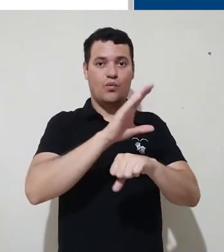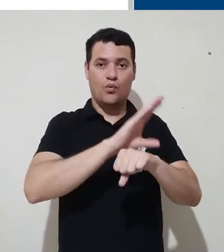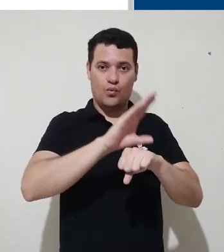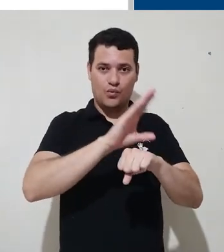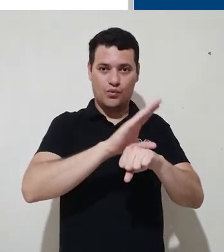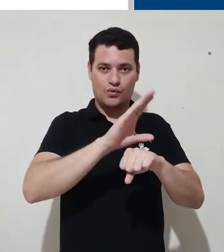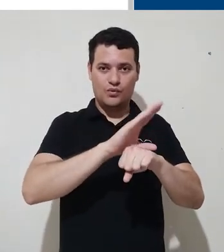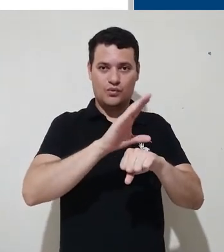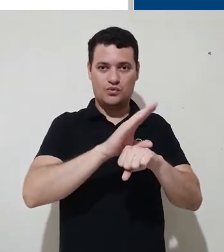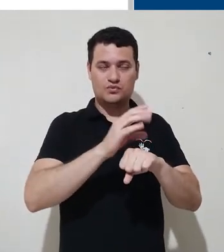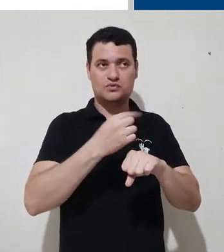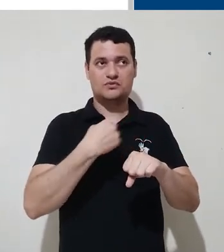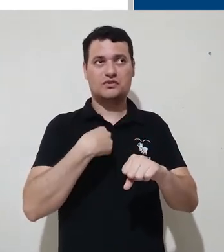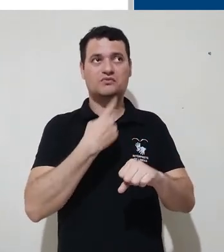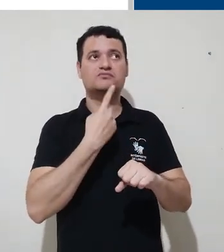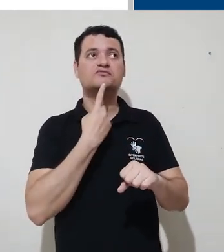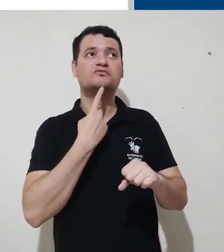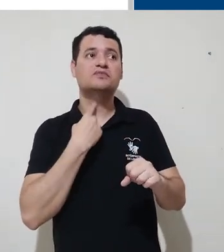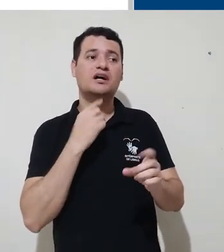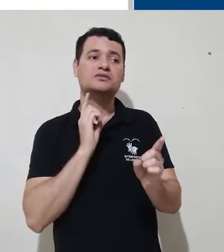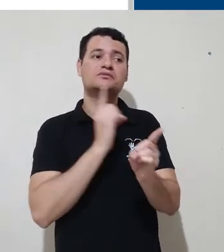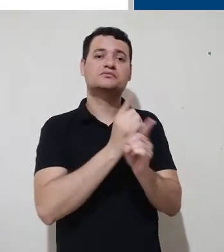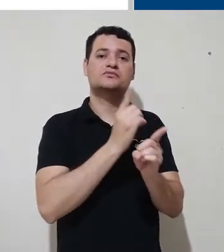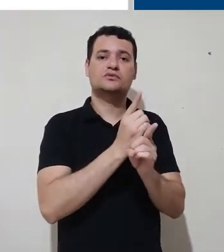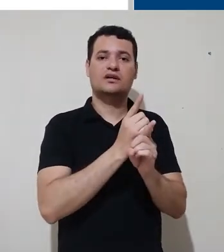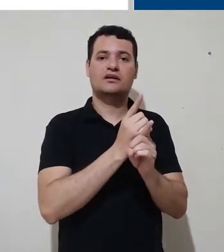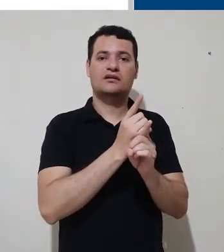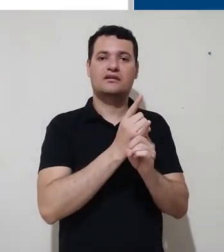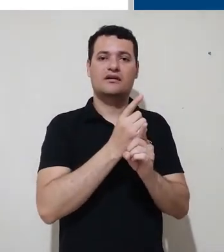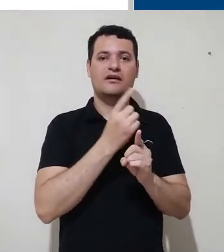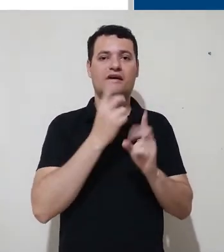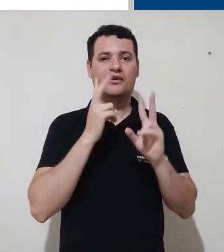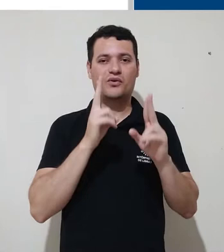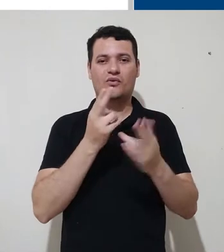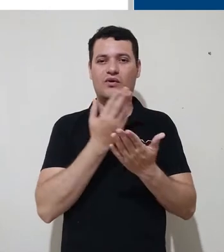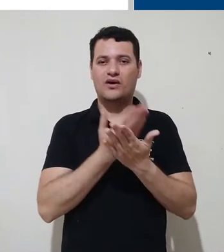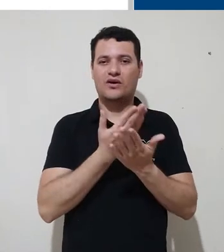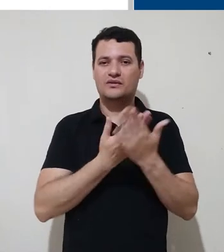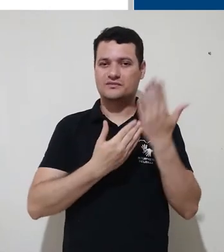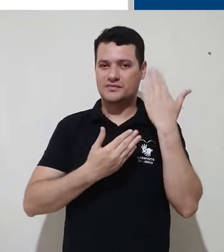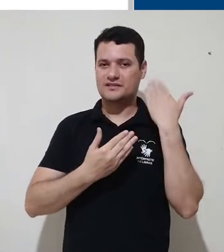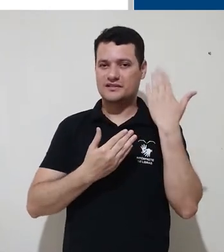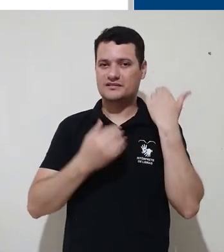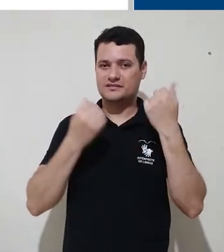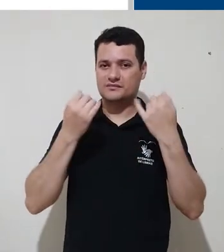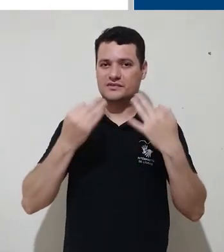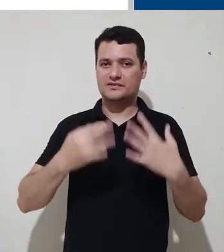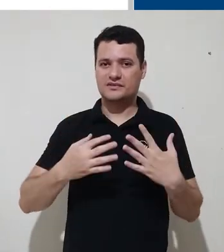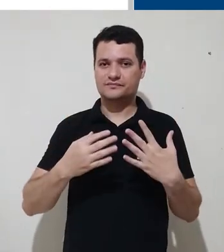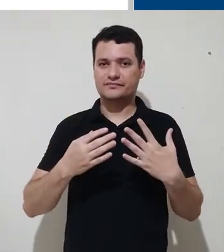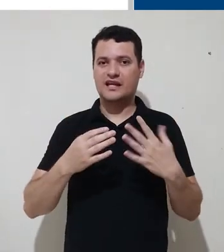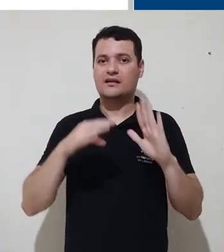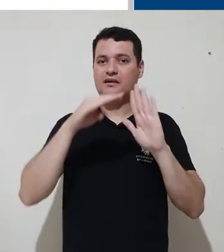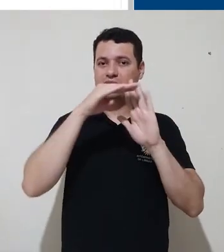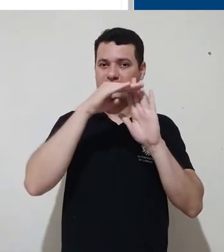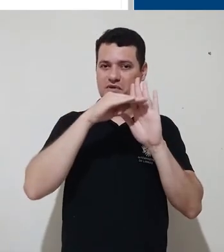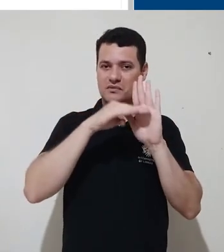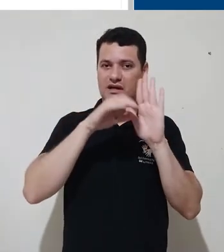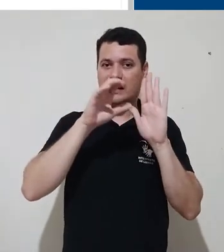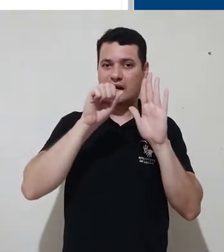que nós desejamos localizar, faremos como fizemos em aulas anteriores. Vamos clicar sobre a categoria.